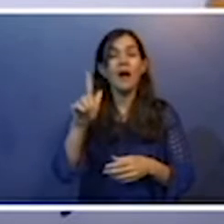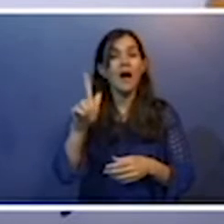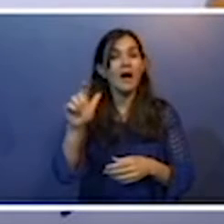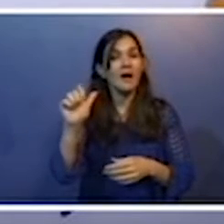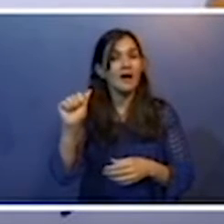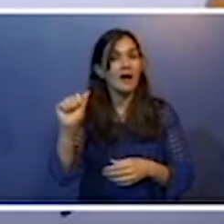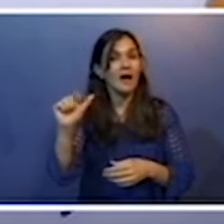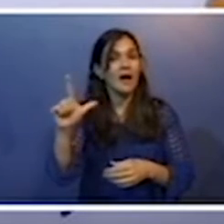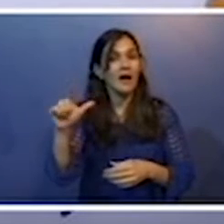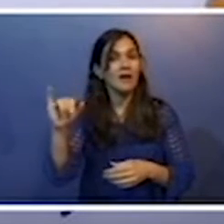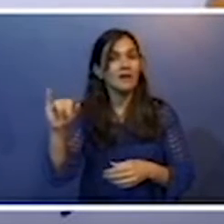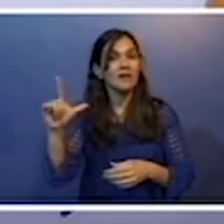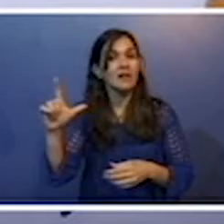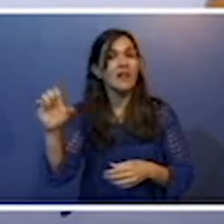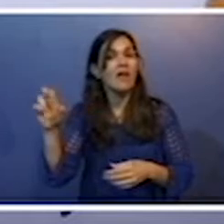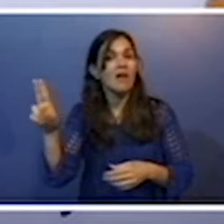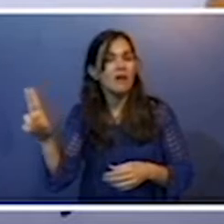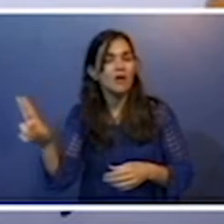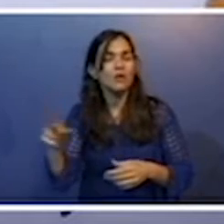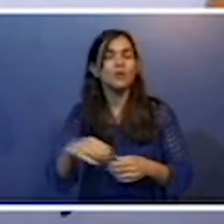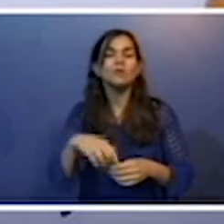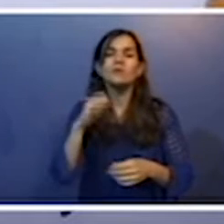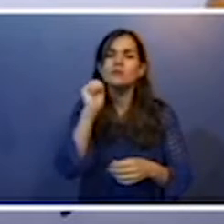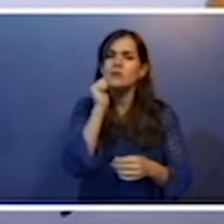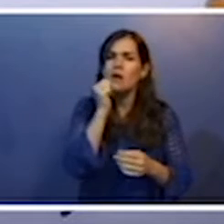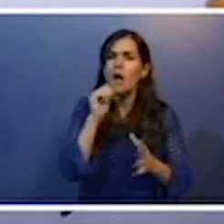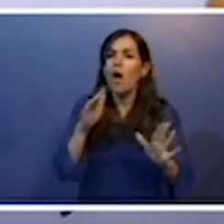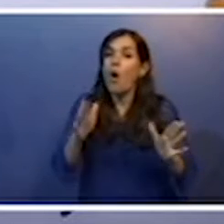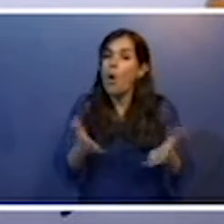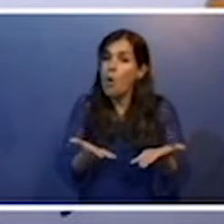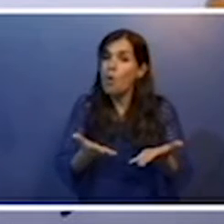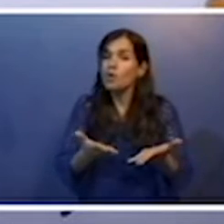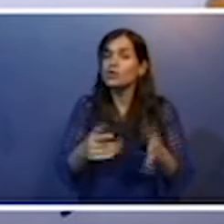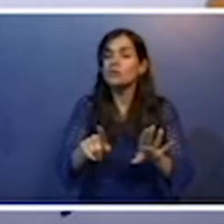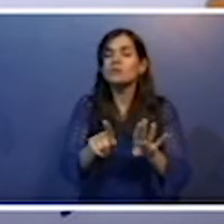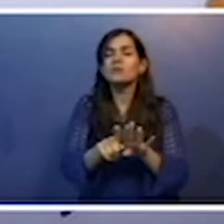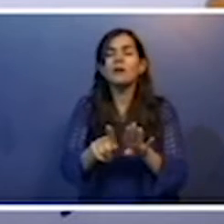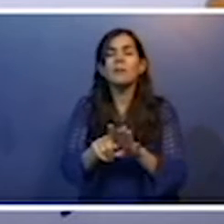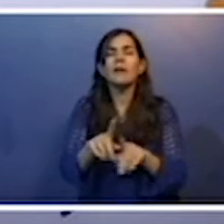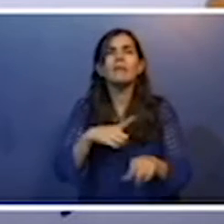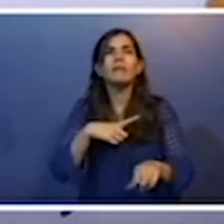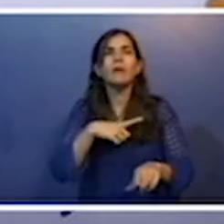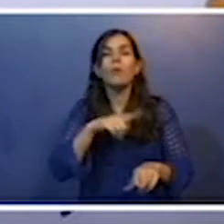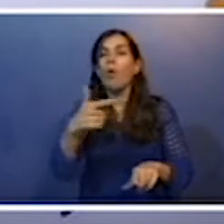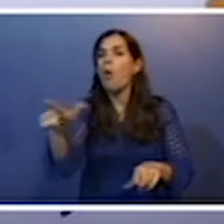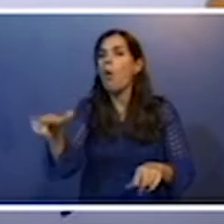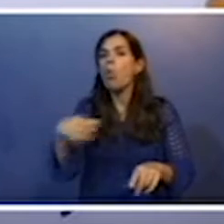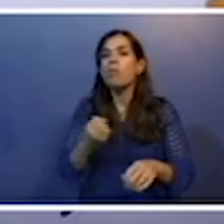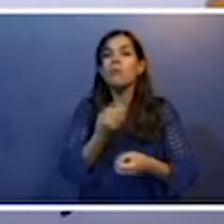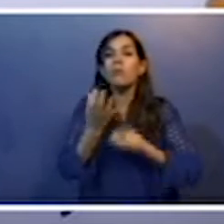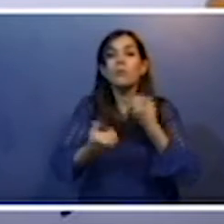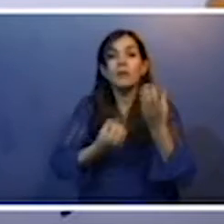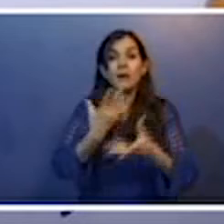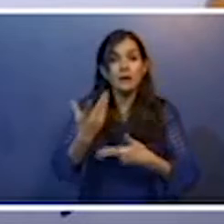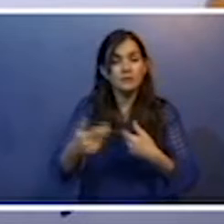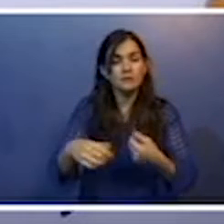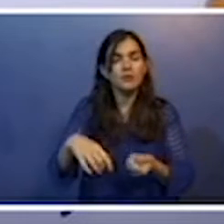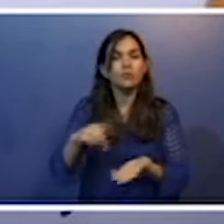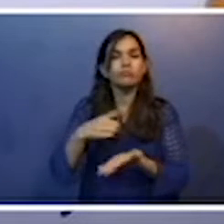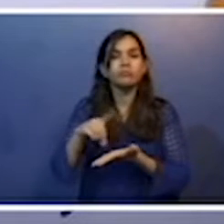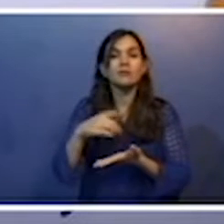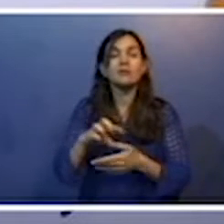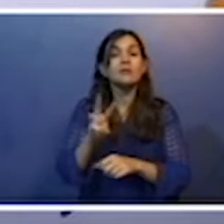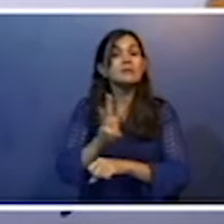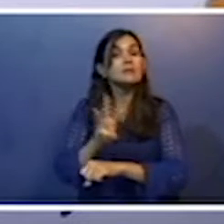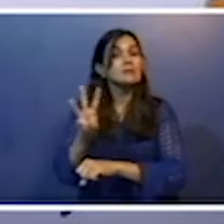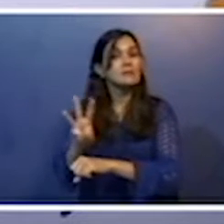Superinteressante, Ciências Ojes. Também temos algumas publicações digitais, que são os sites,